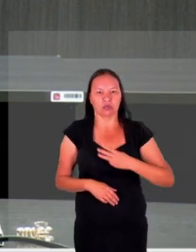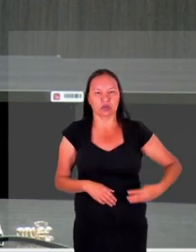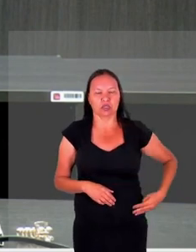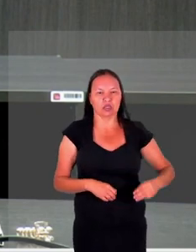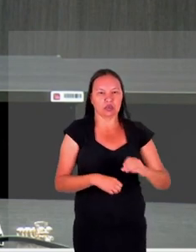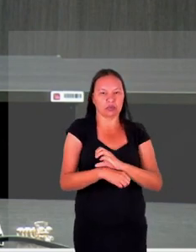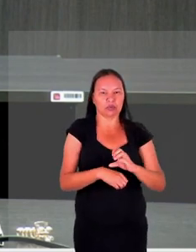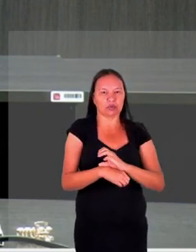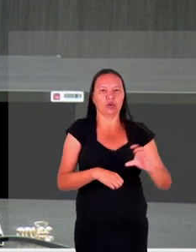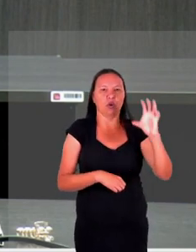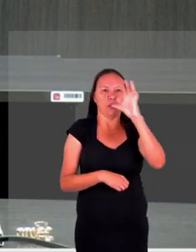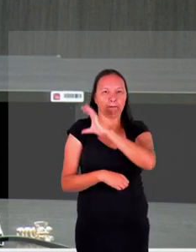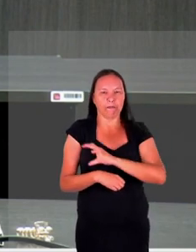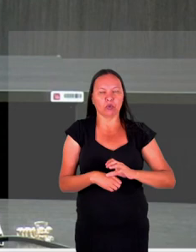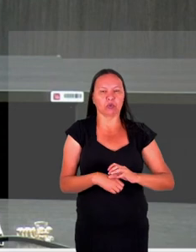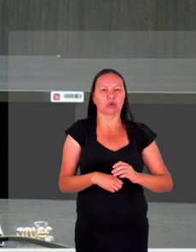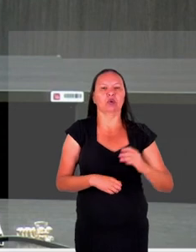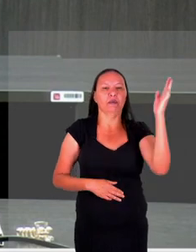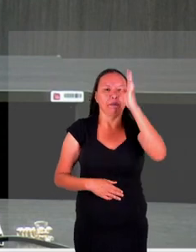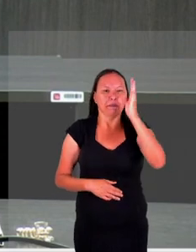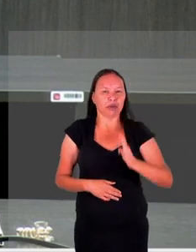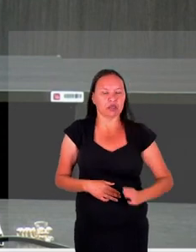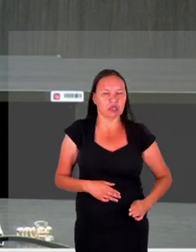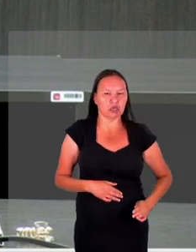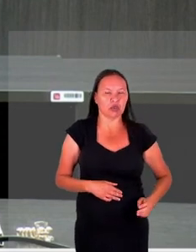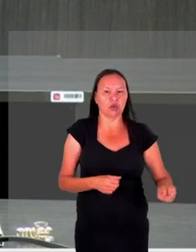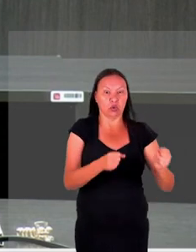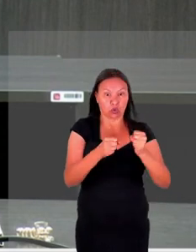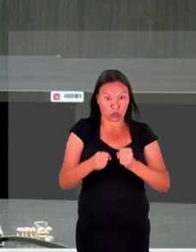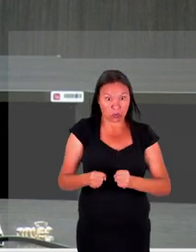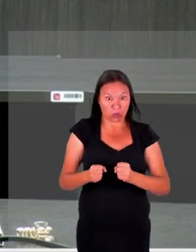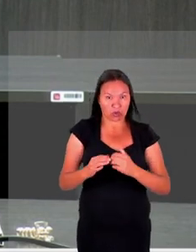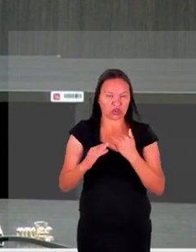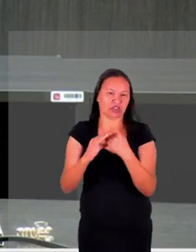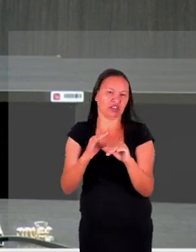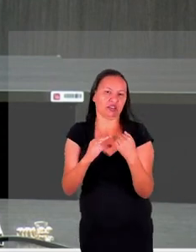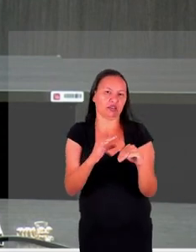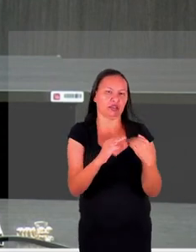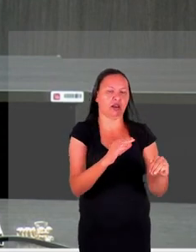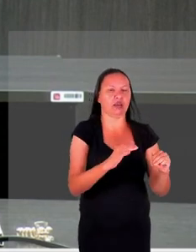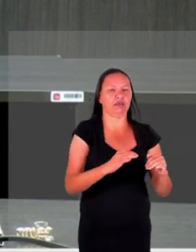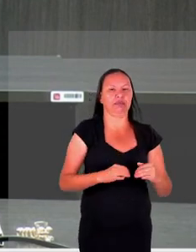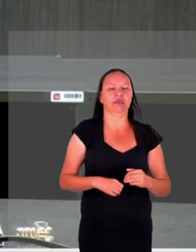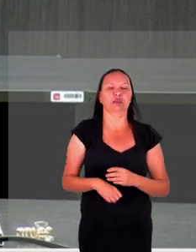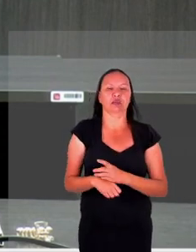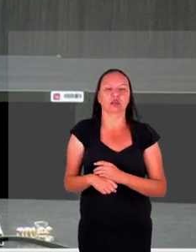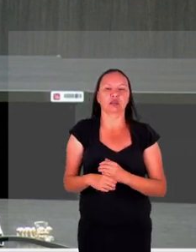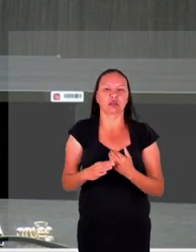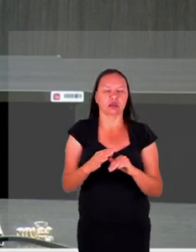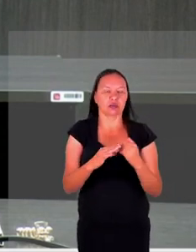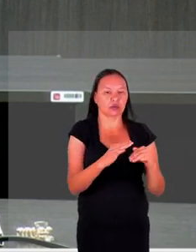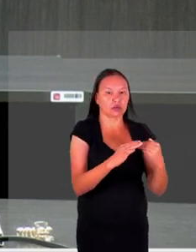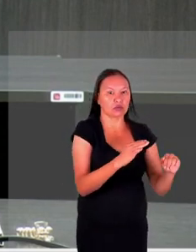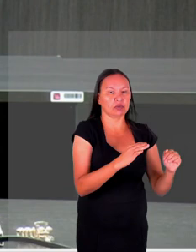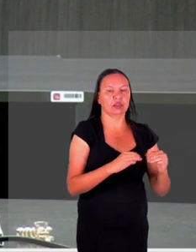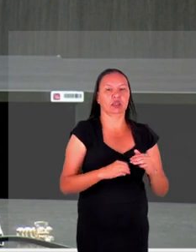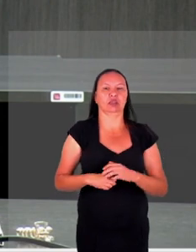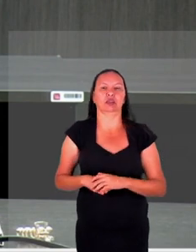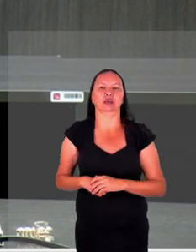Público Brasileiro e como podem acessar nossos contatos entrar em contato caso seja